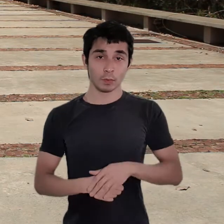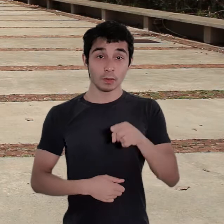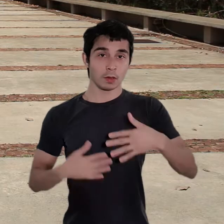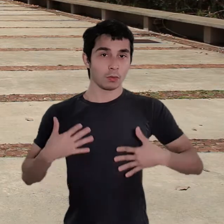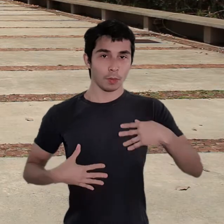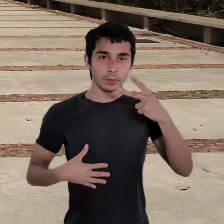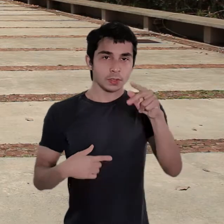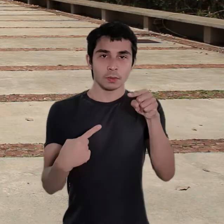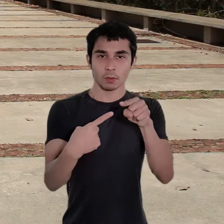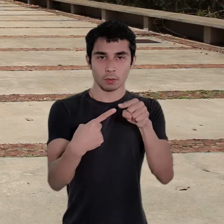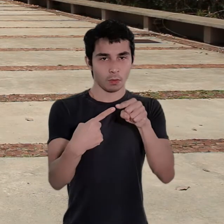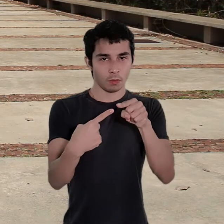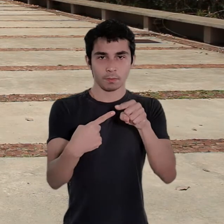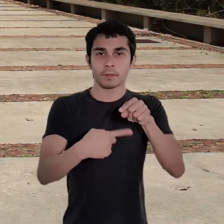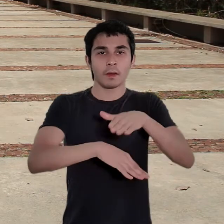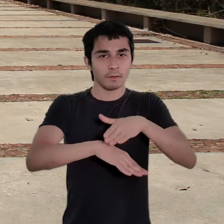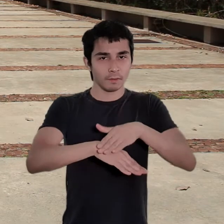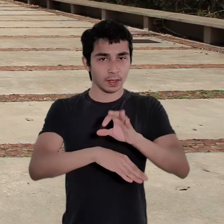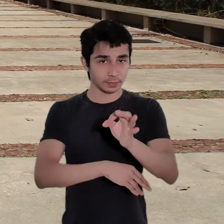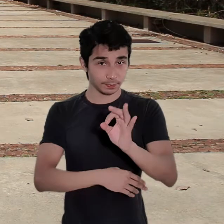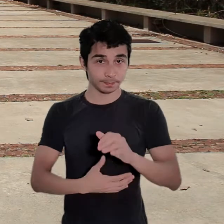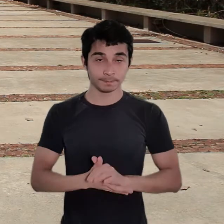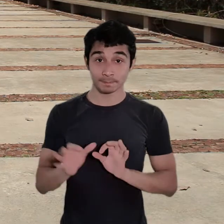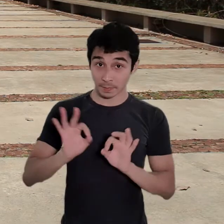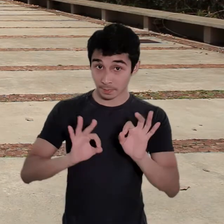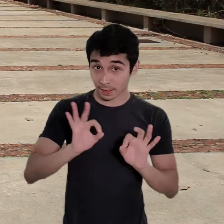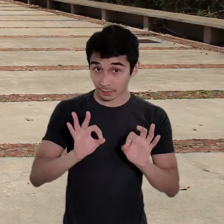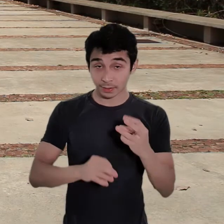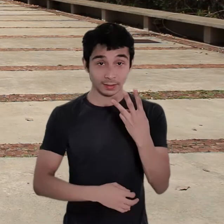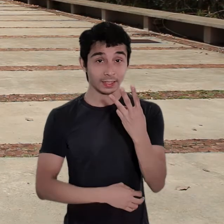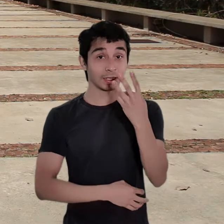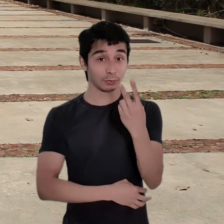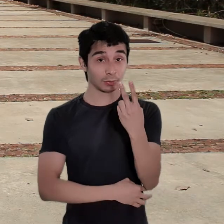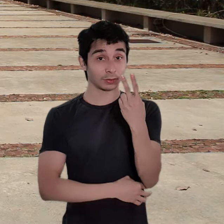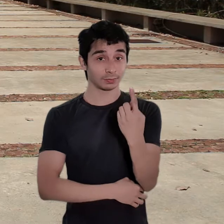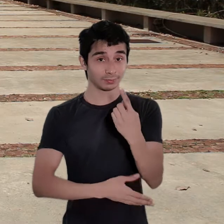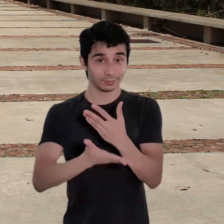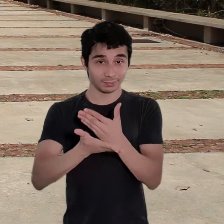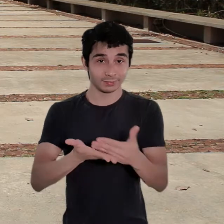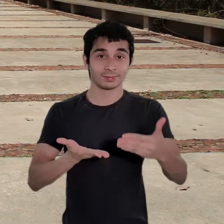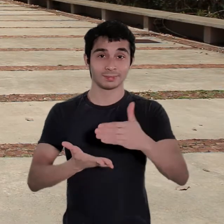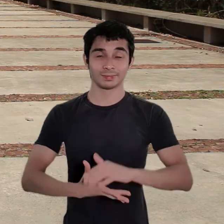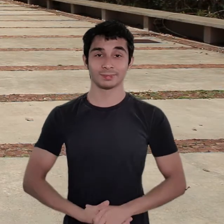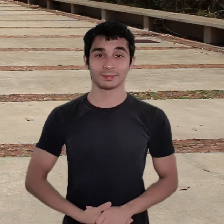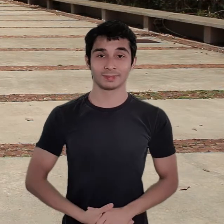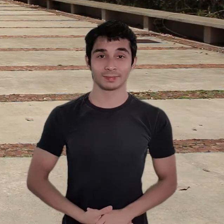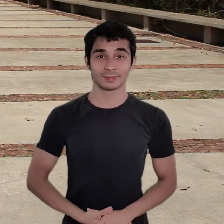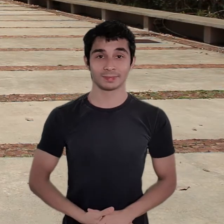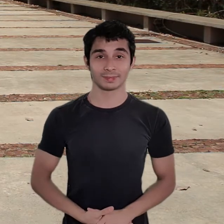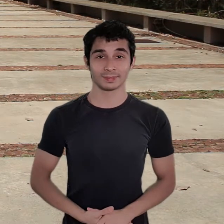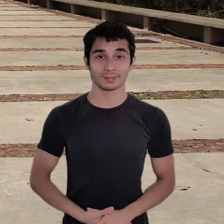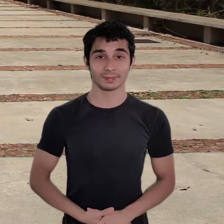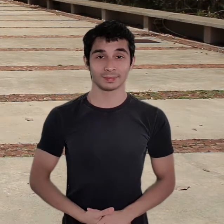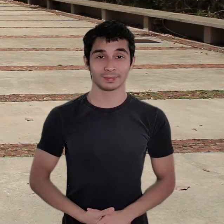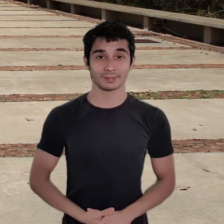vai se adaptando àquele que você acha melhor para a sua condição física. Preparados? 3, 2, 1, pode